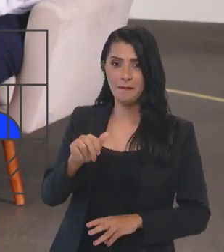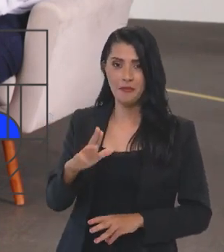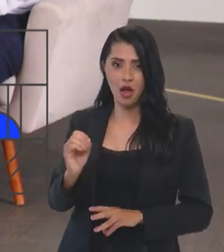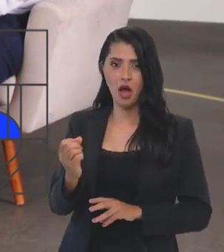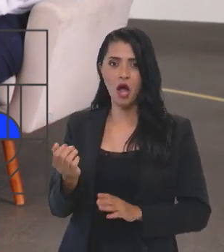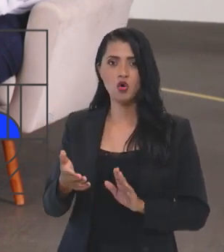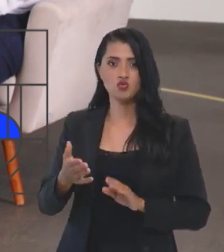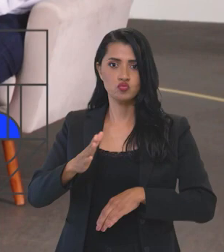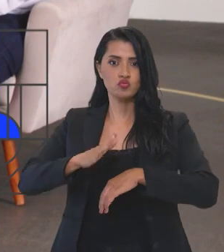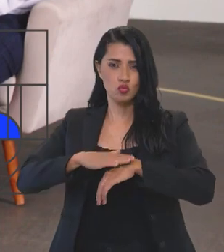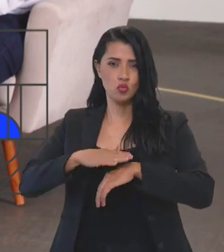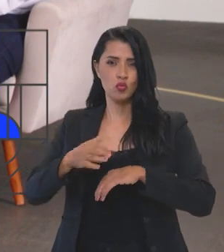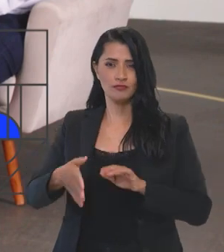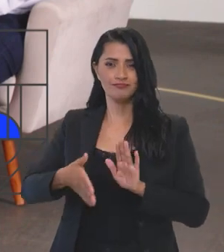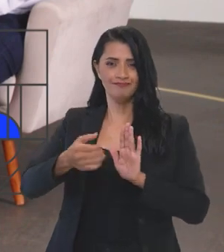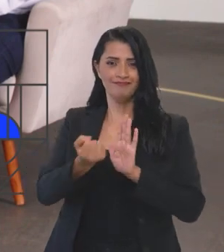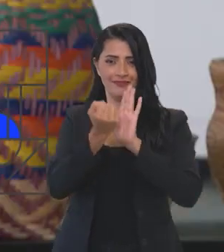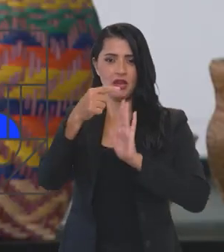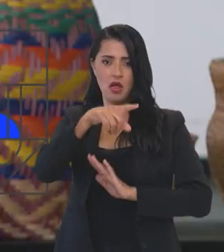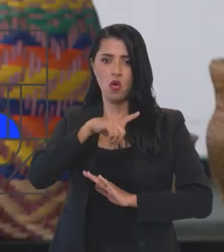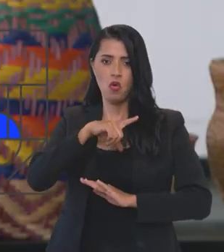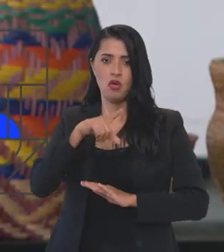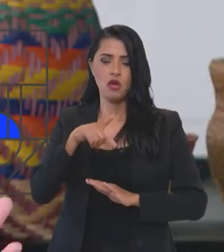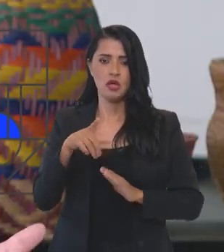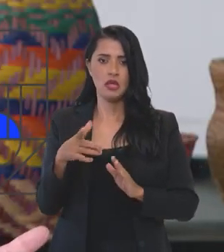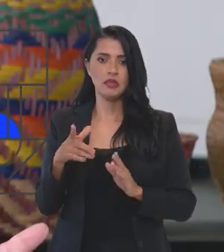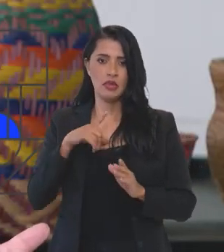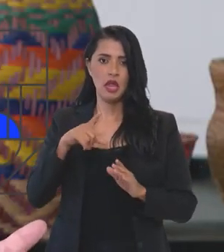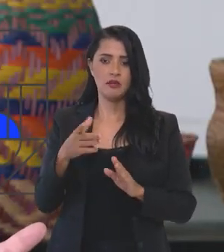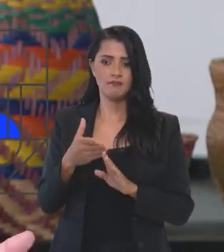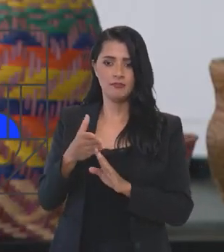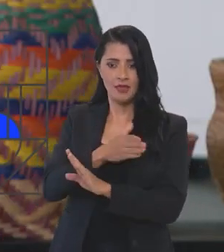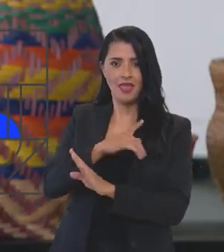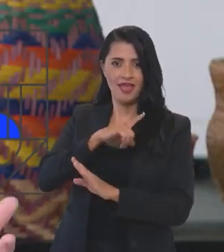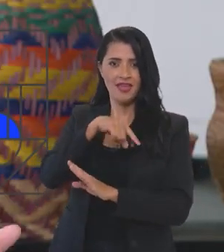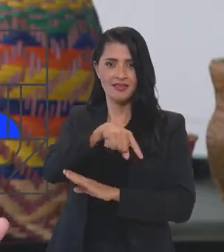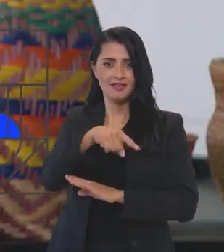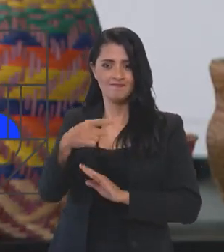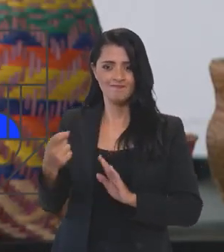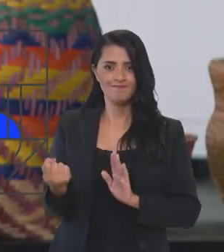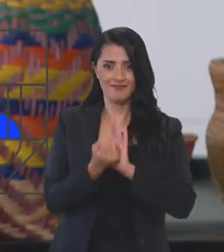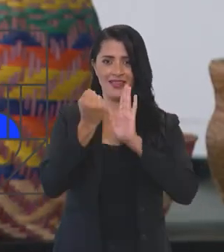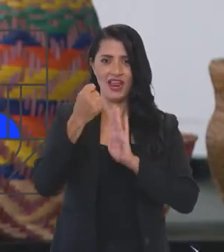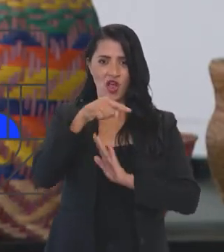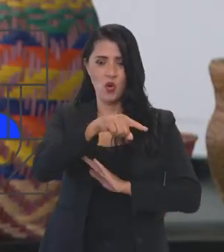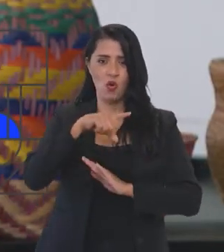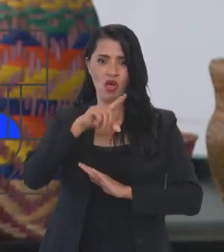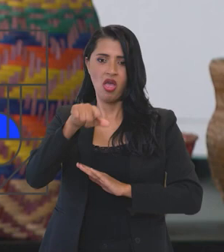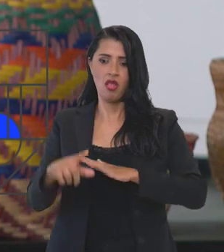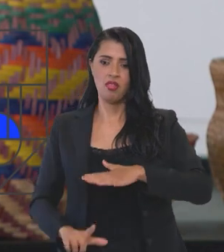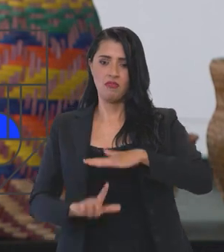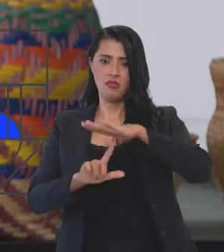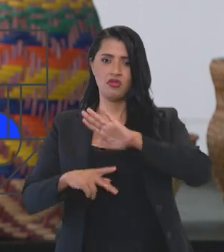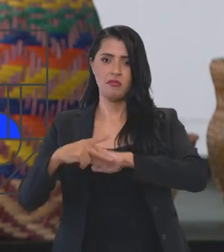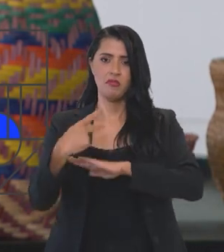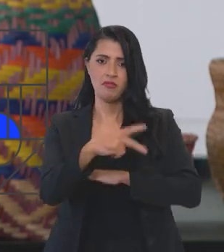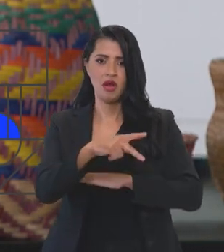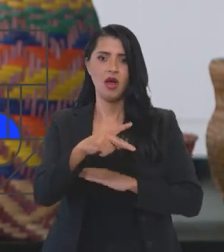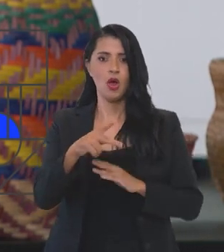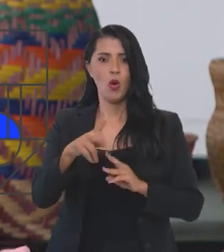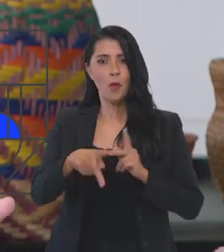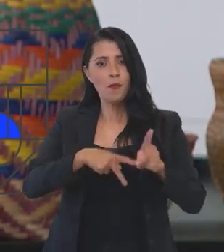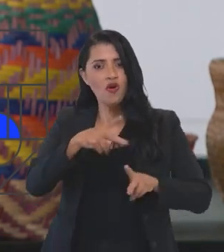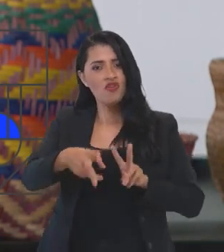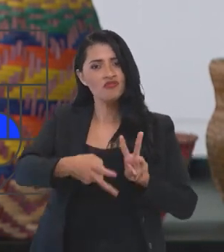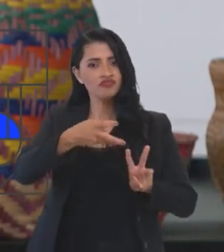temporal, ele tanto estabelece esse marco, que chama marco temporal como um limite para os